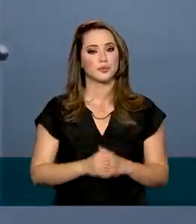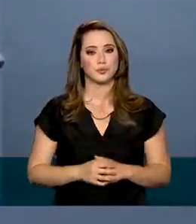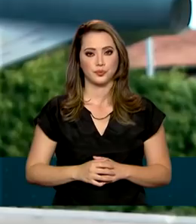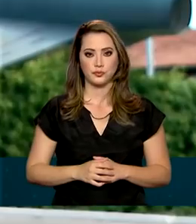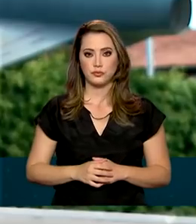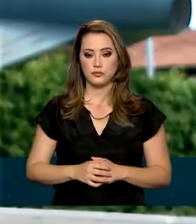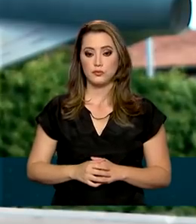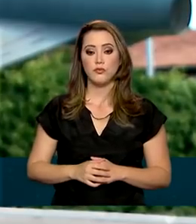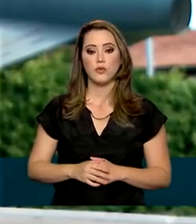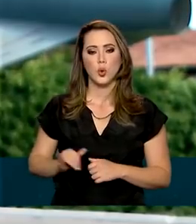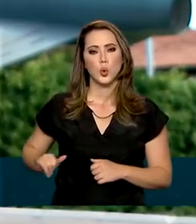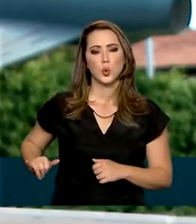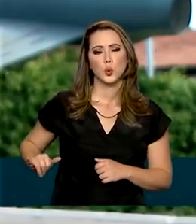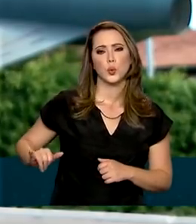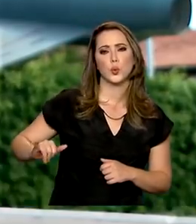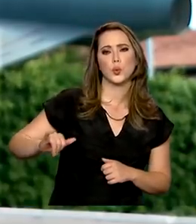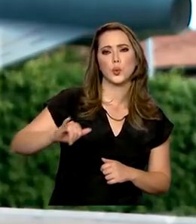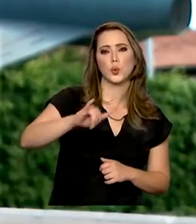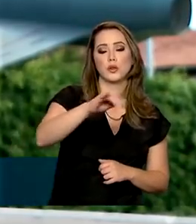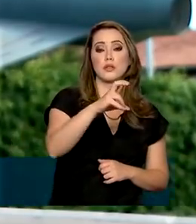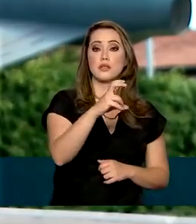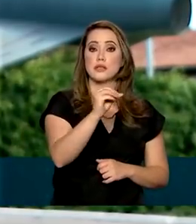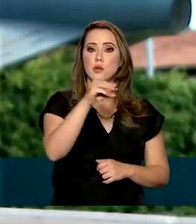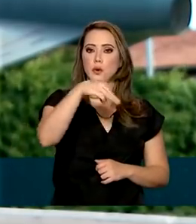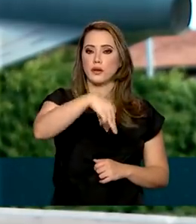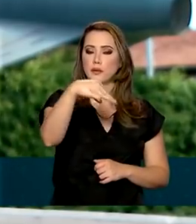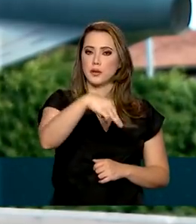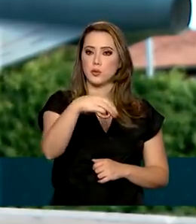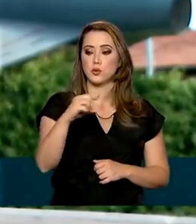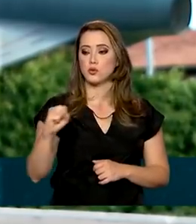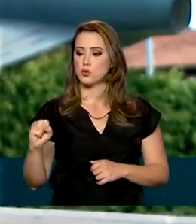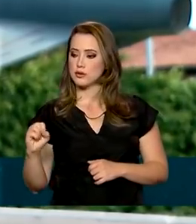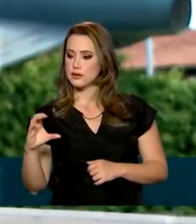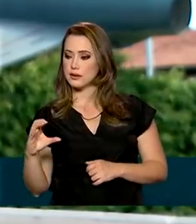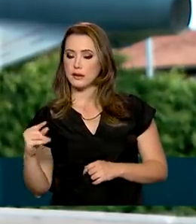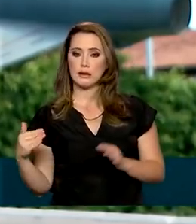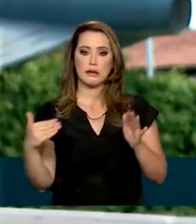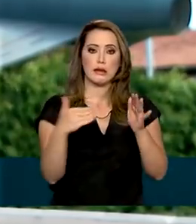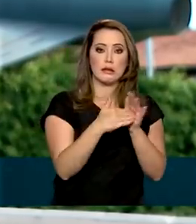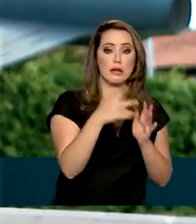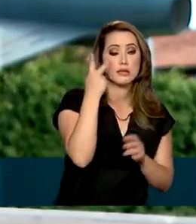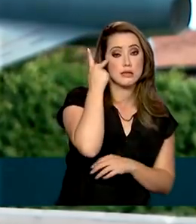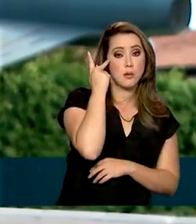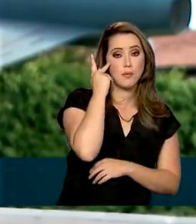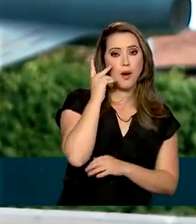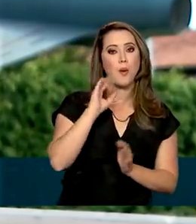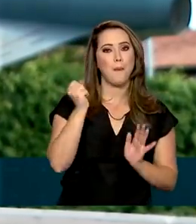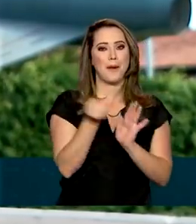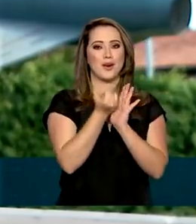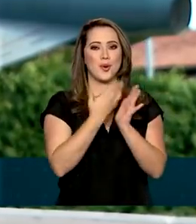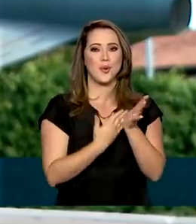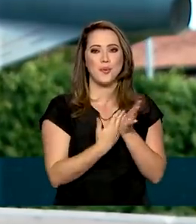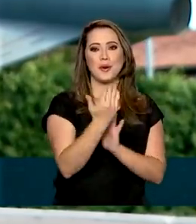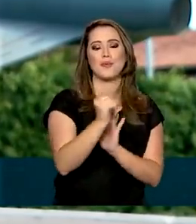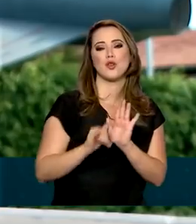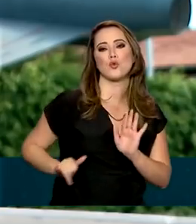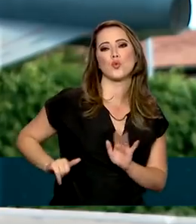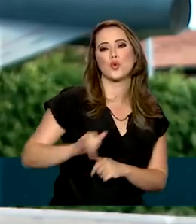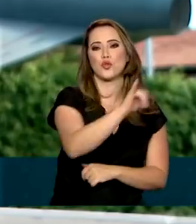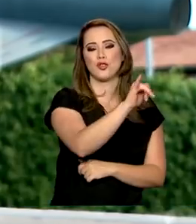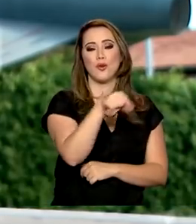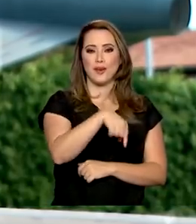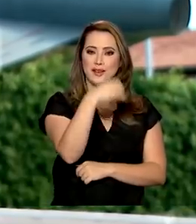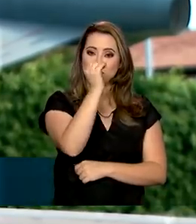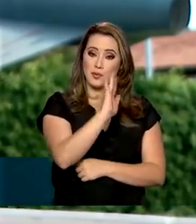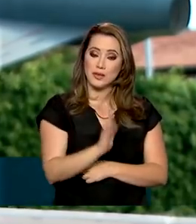São Paulo. O voo de 50 minutos entre Santa Catarina e São Paulo marcou a estreia das aeronaves no espaço aéreo